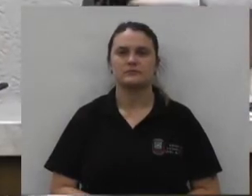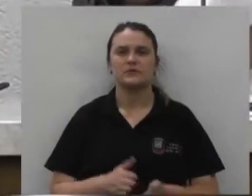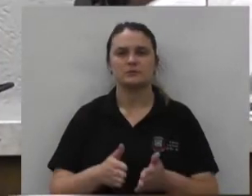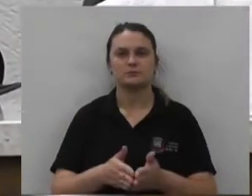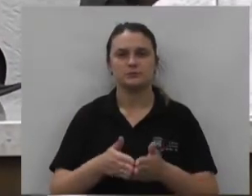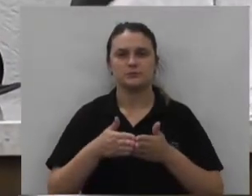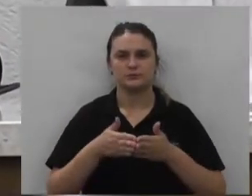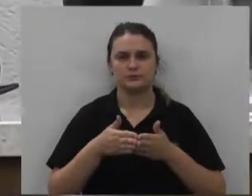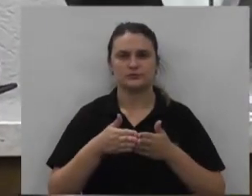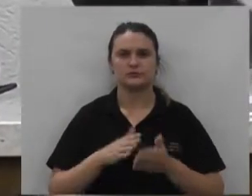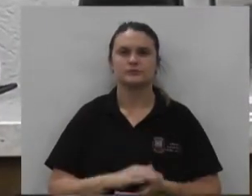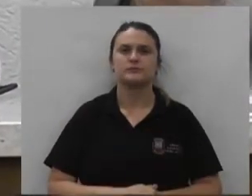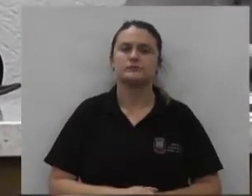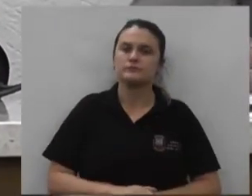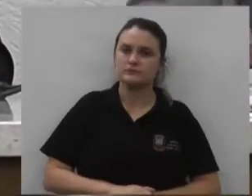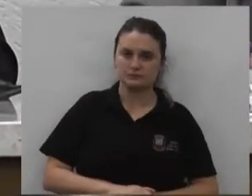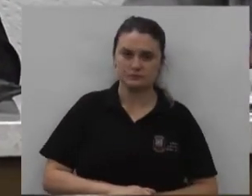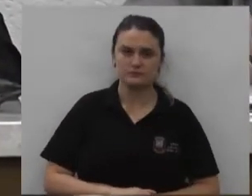requerimentos